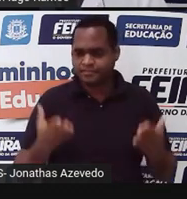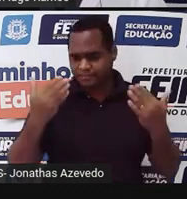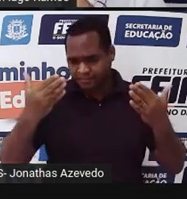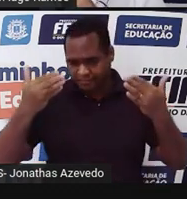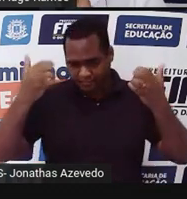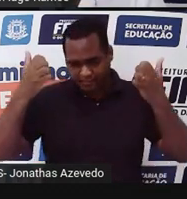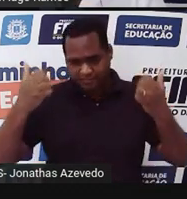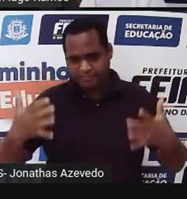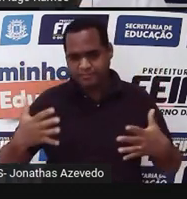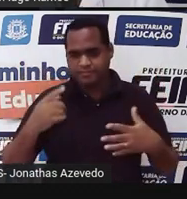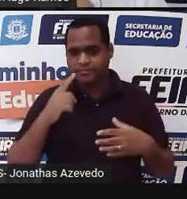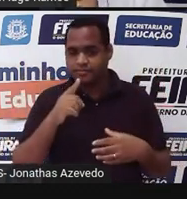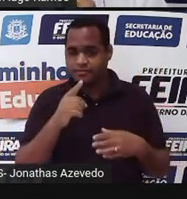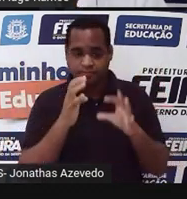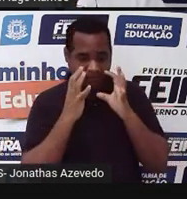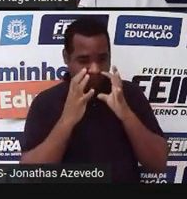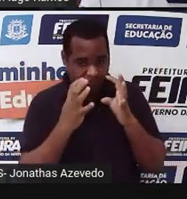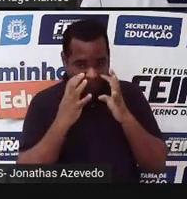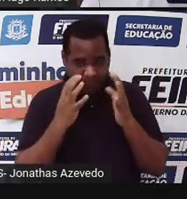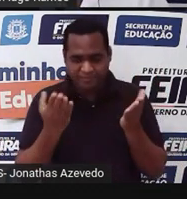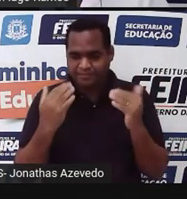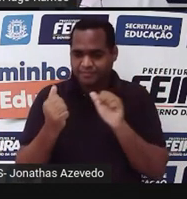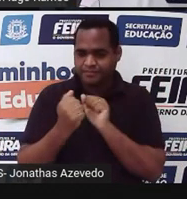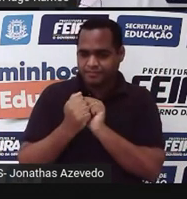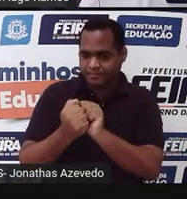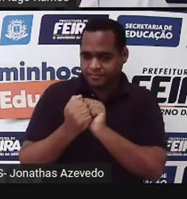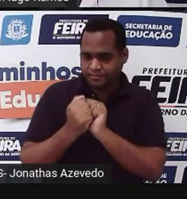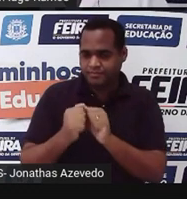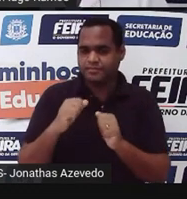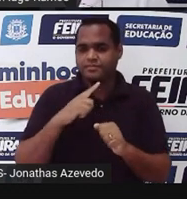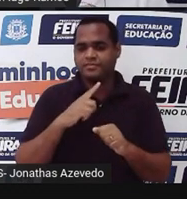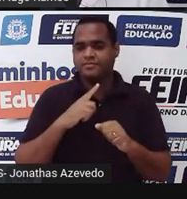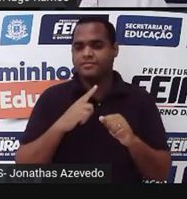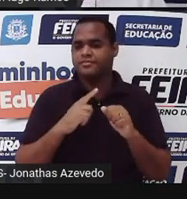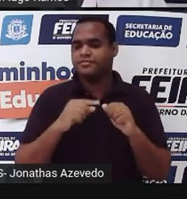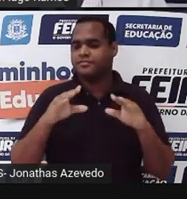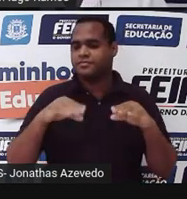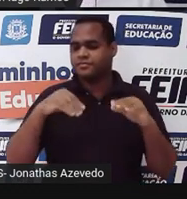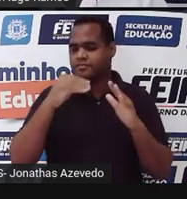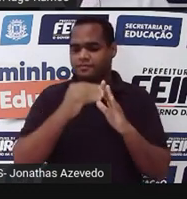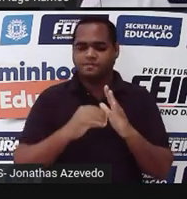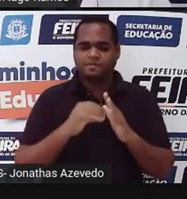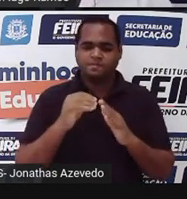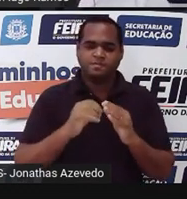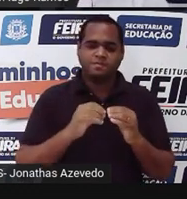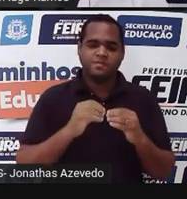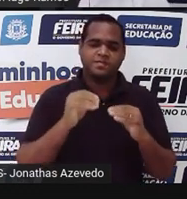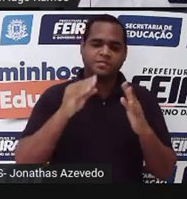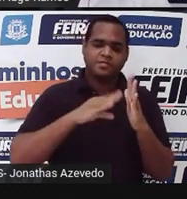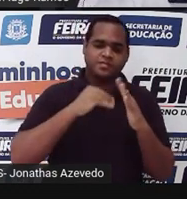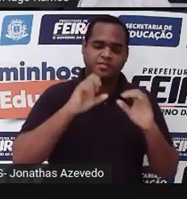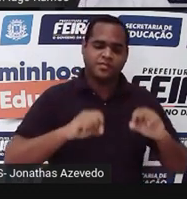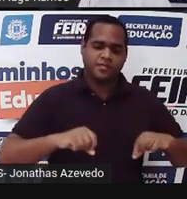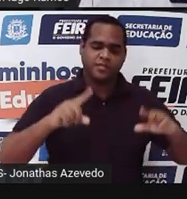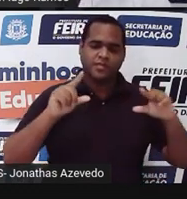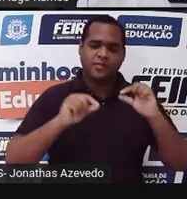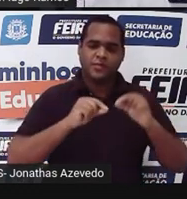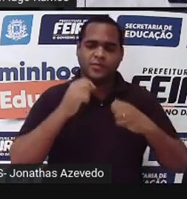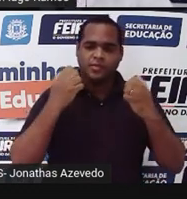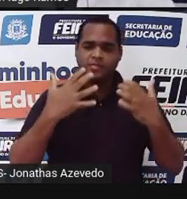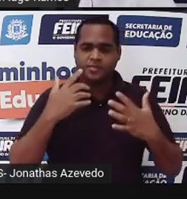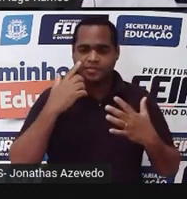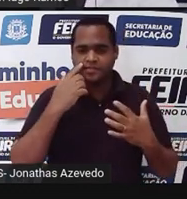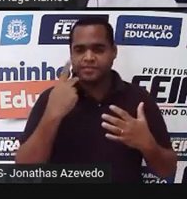comigo, me acompanha. Vamos juntos. Está na tela. A gente vai resolvendo aqui. O produto custa